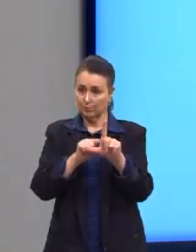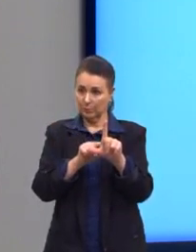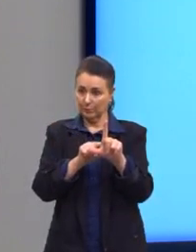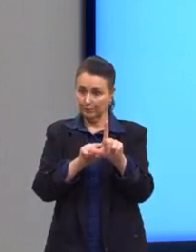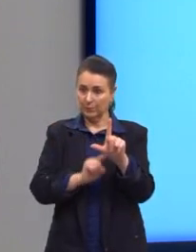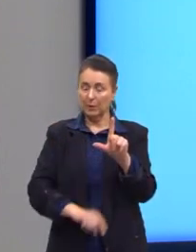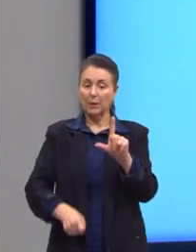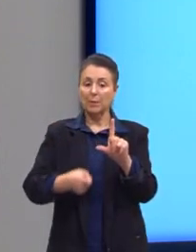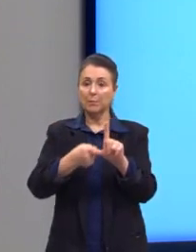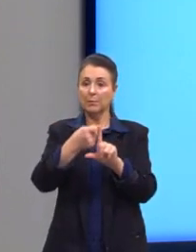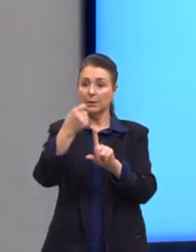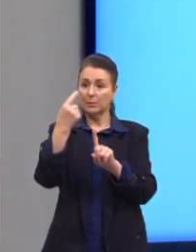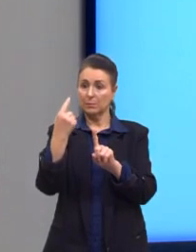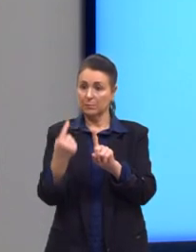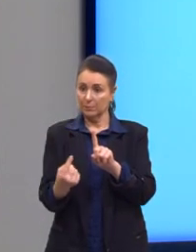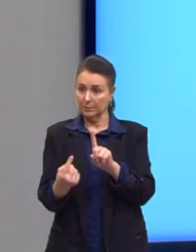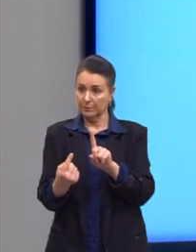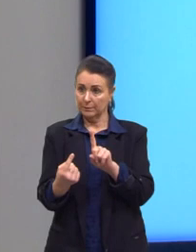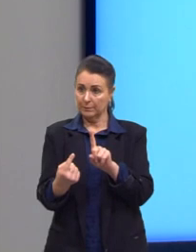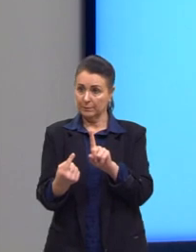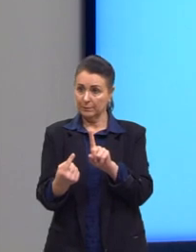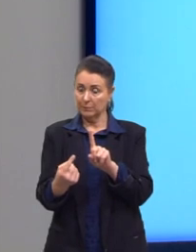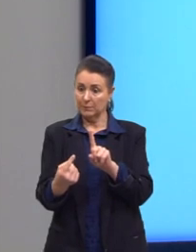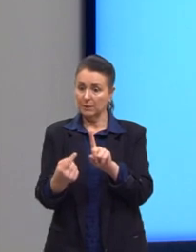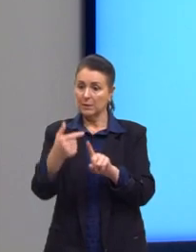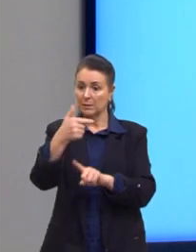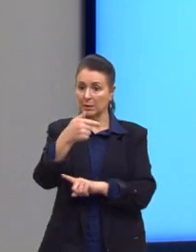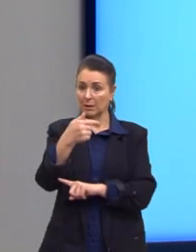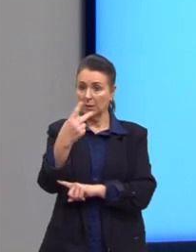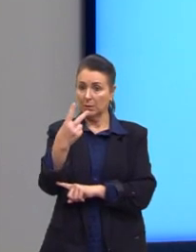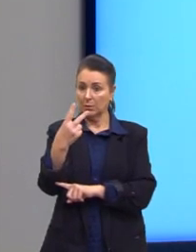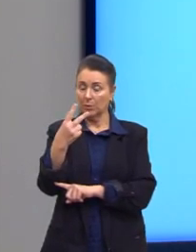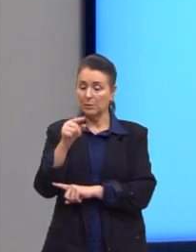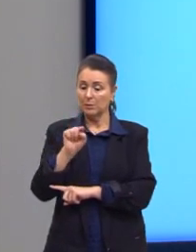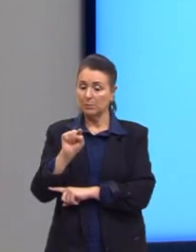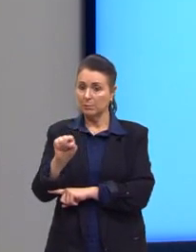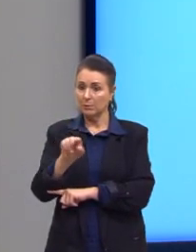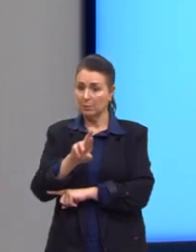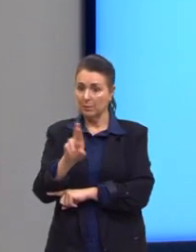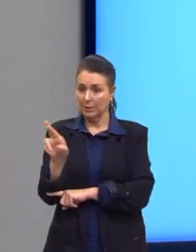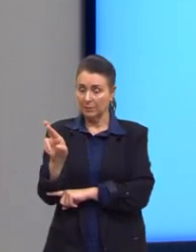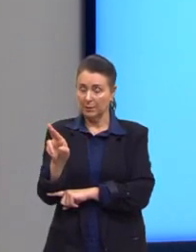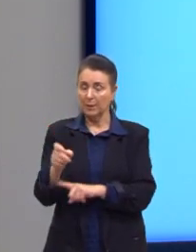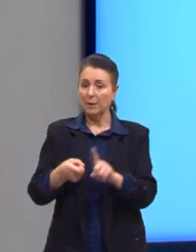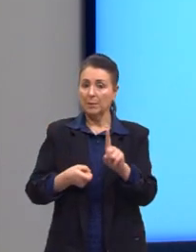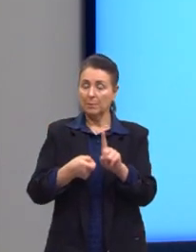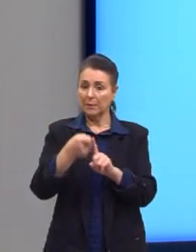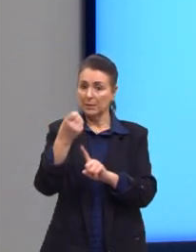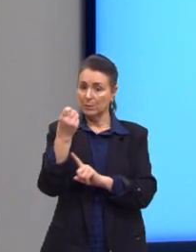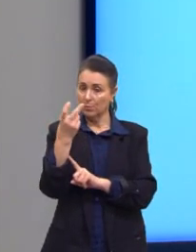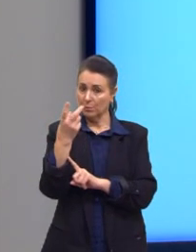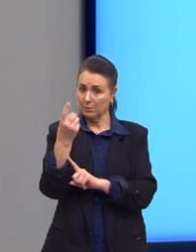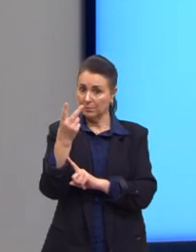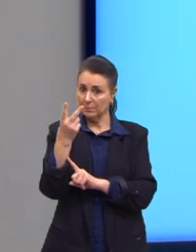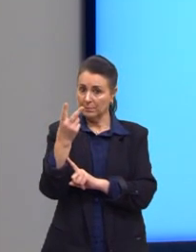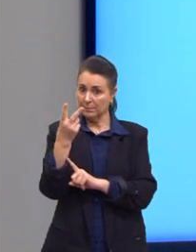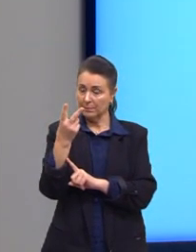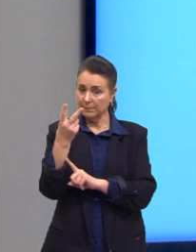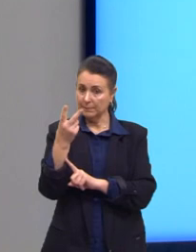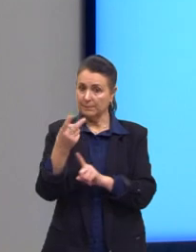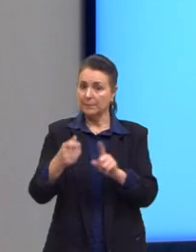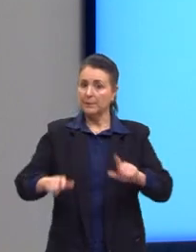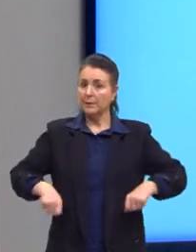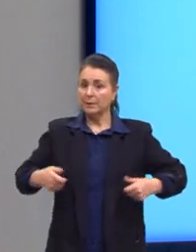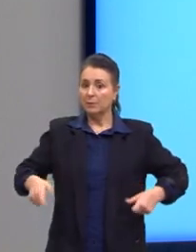O mês 1, a gente sabe que foi gasto 72 mil reais. O mês 12, sabemos que foi